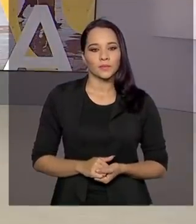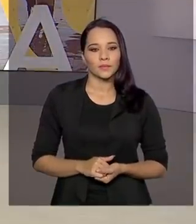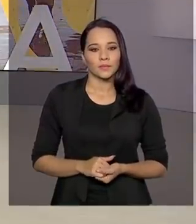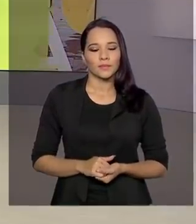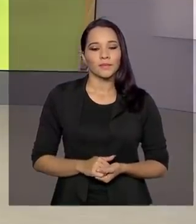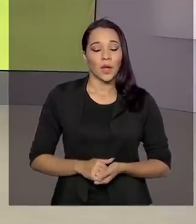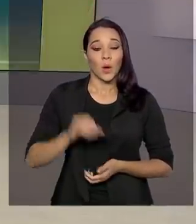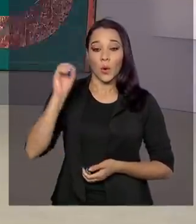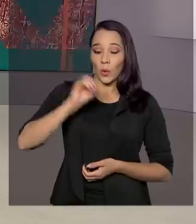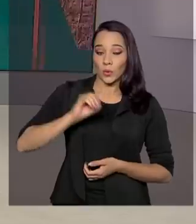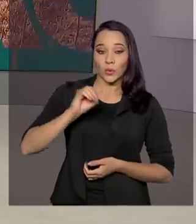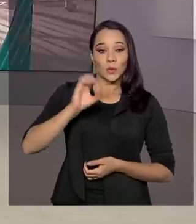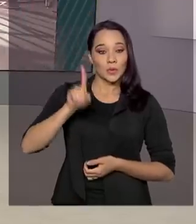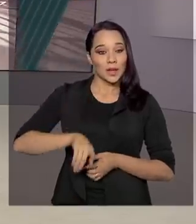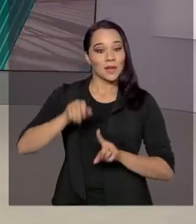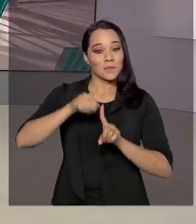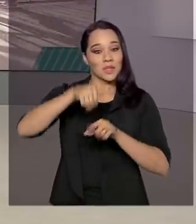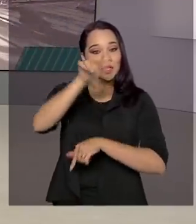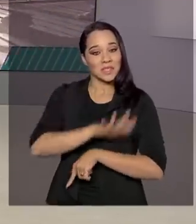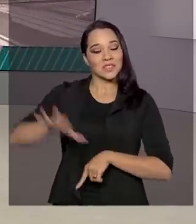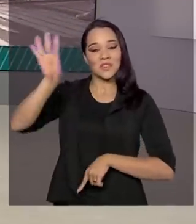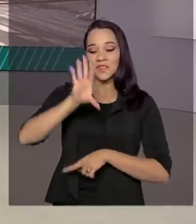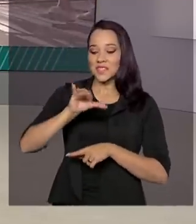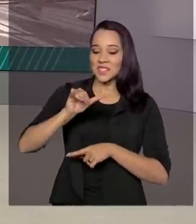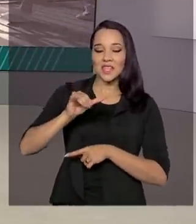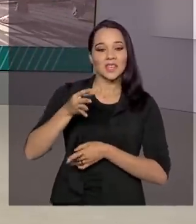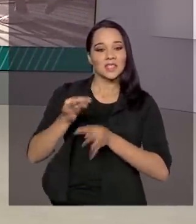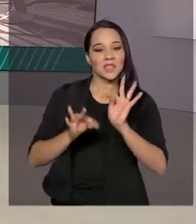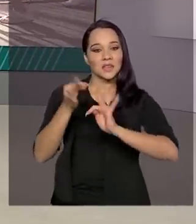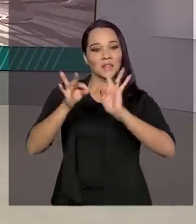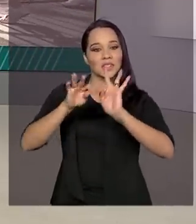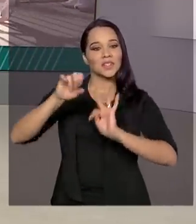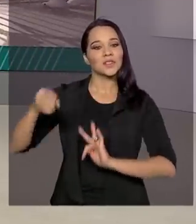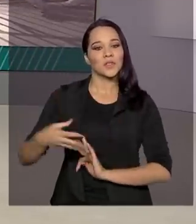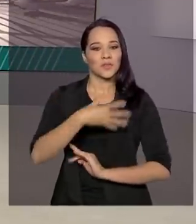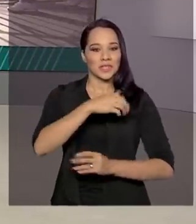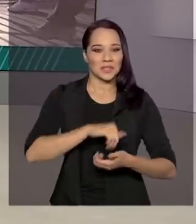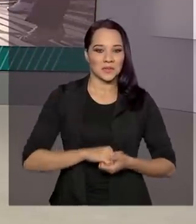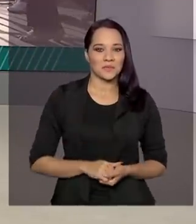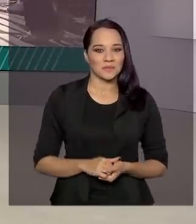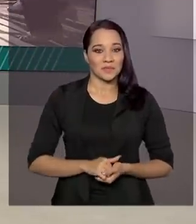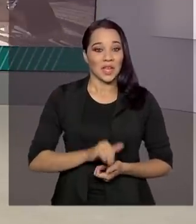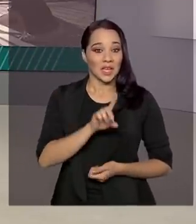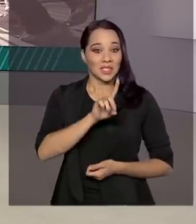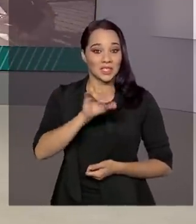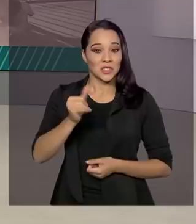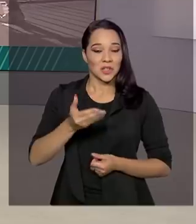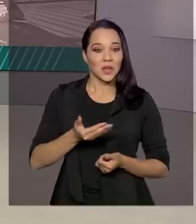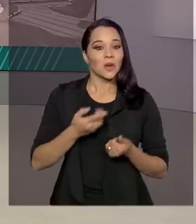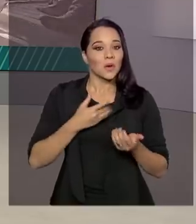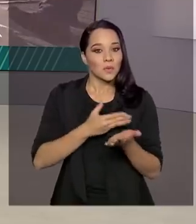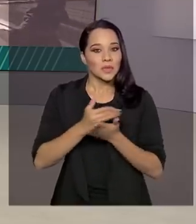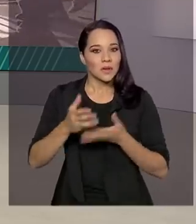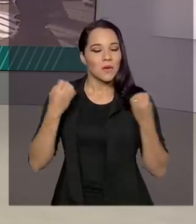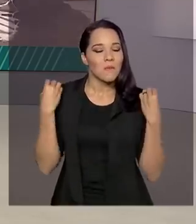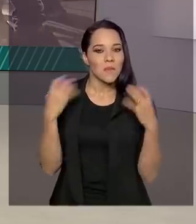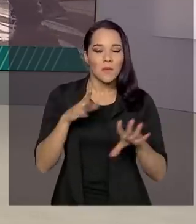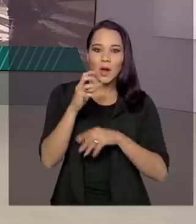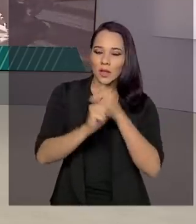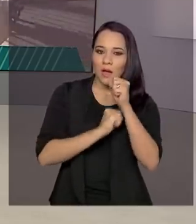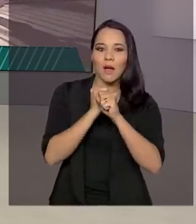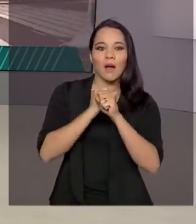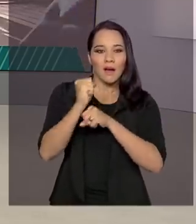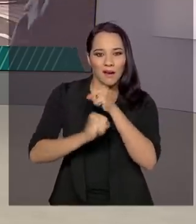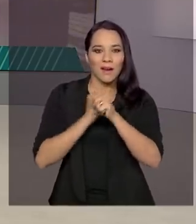Outubro é o mês nacional da ciência, tecnologia e inovações. A data vai passar a ser comemorada todos os